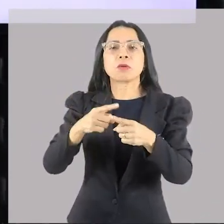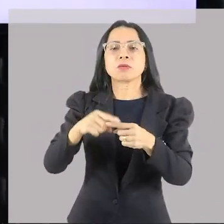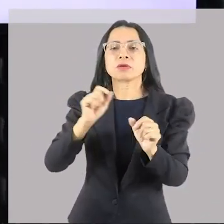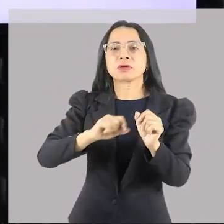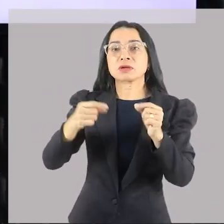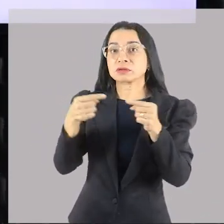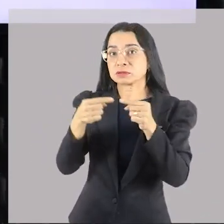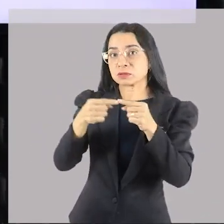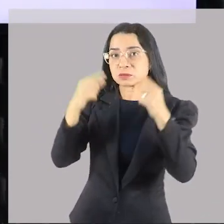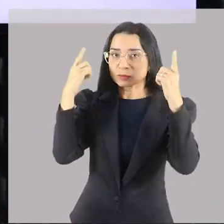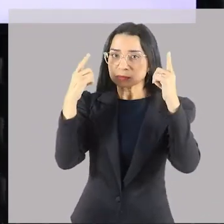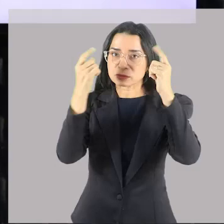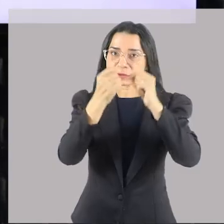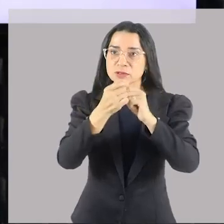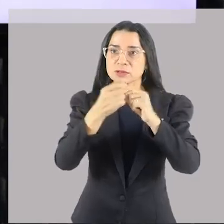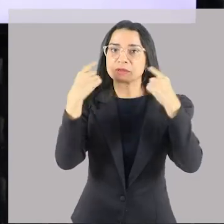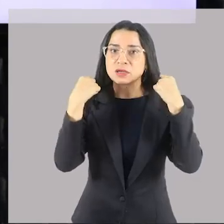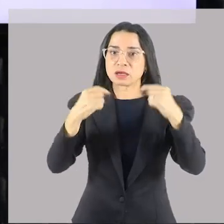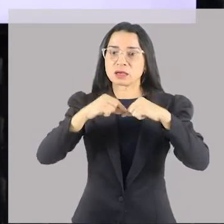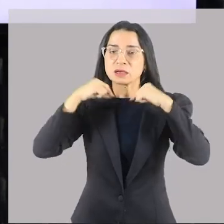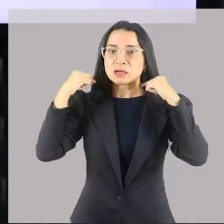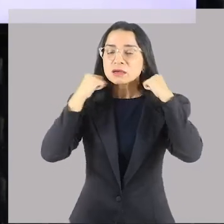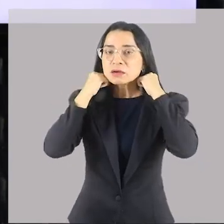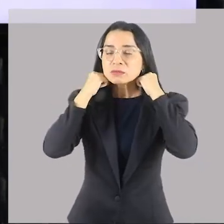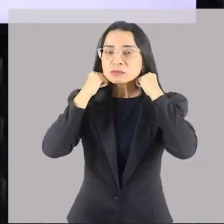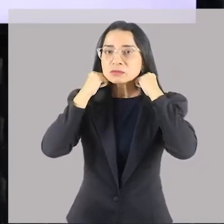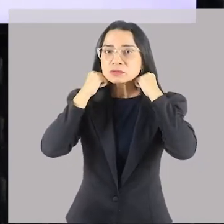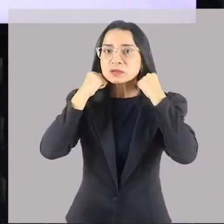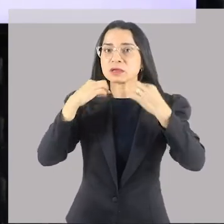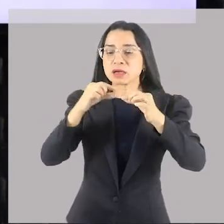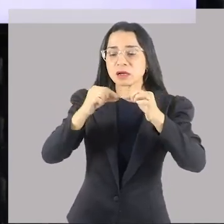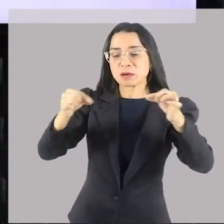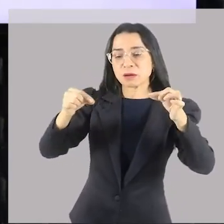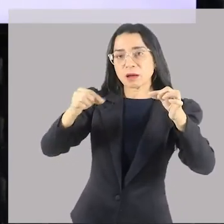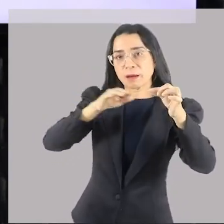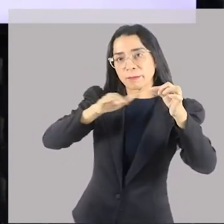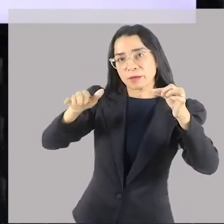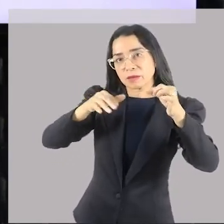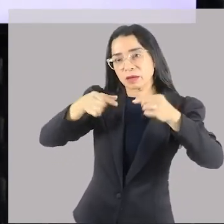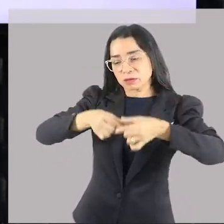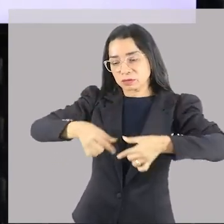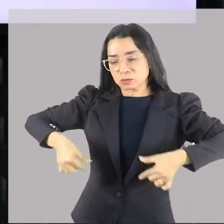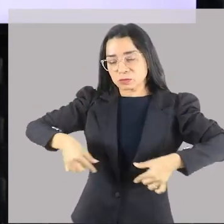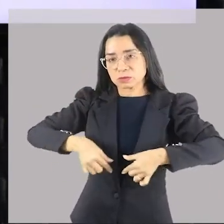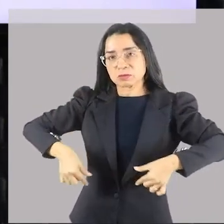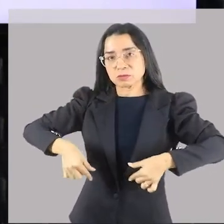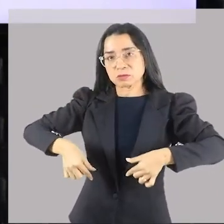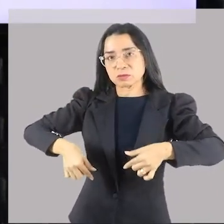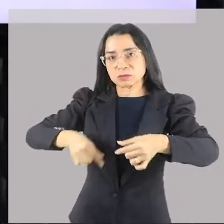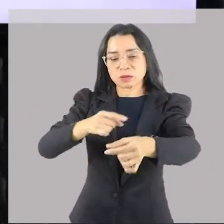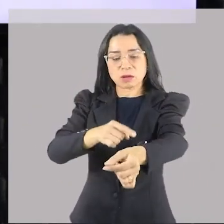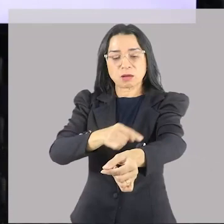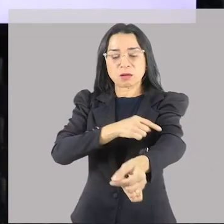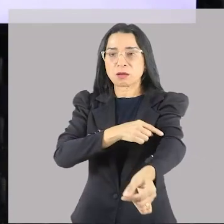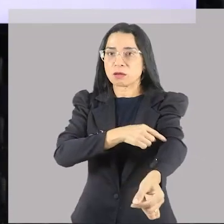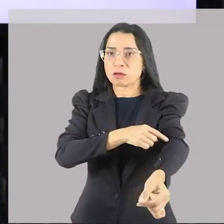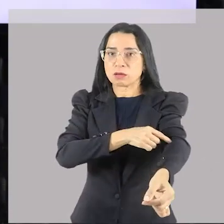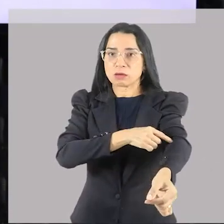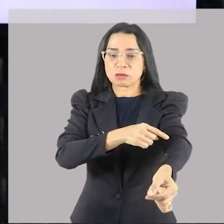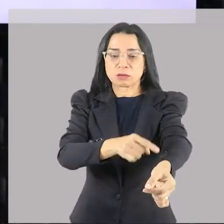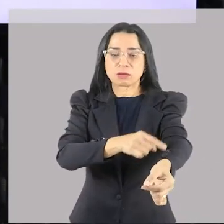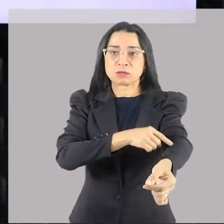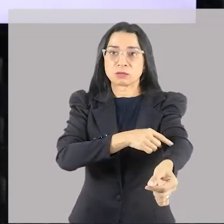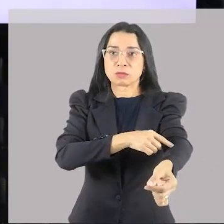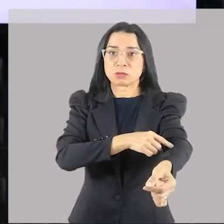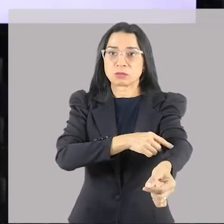Porque segundo os gregos, a calça dobrada, o pescoço tem a metade da tua cintura. O antebraço, na hora que eu falar isso, muita gente vai fazer isso. O